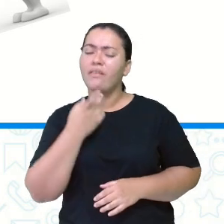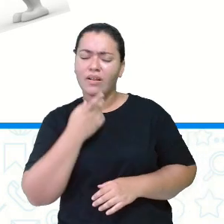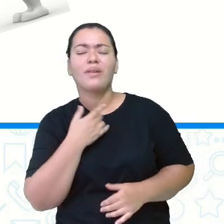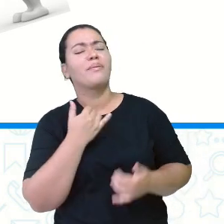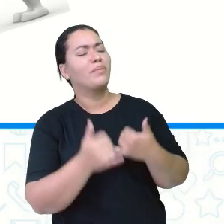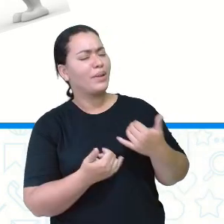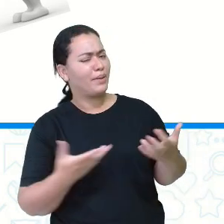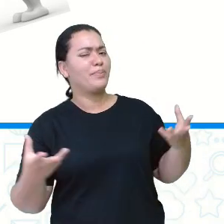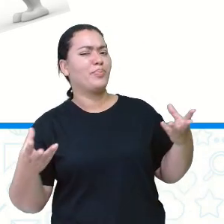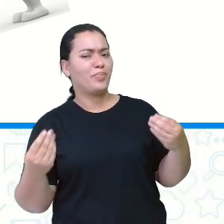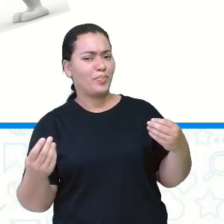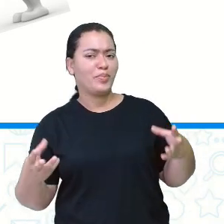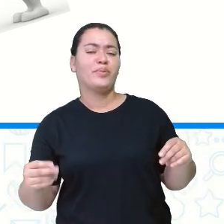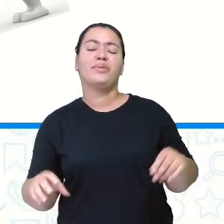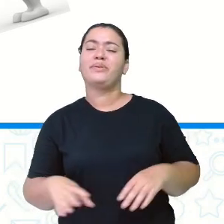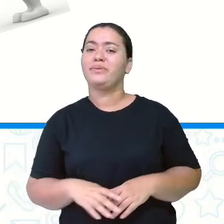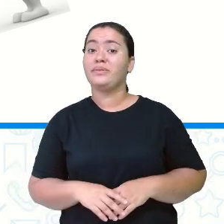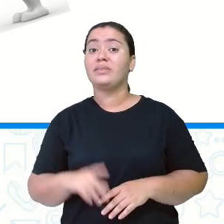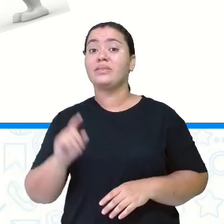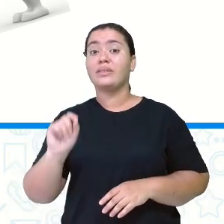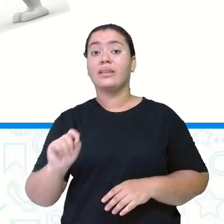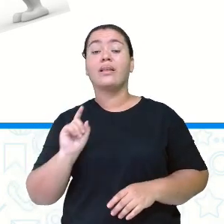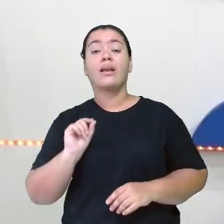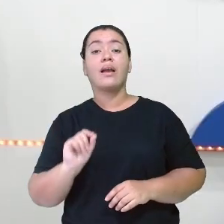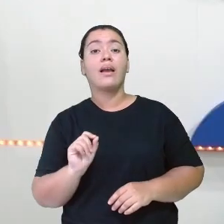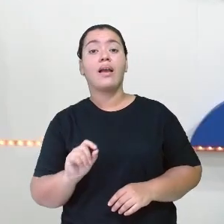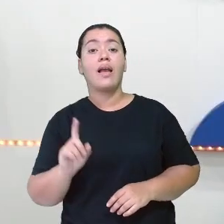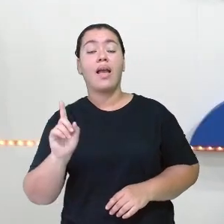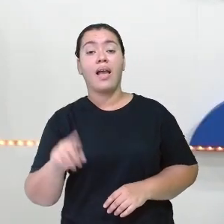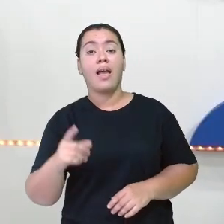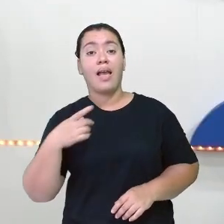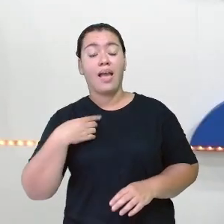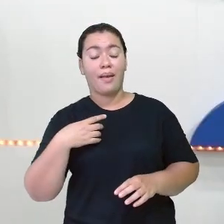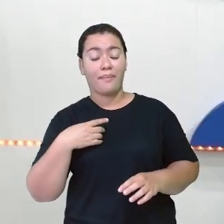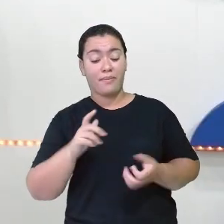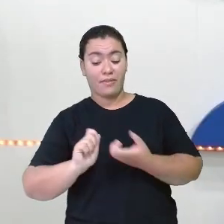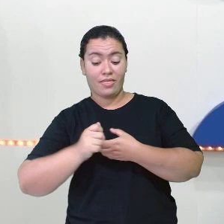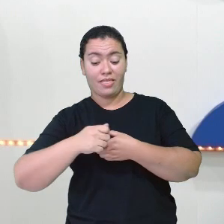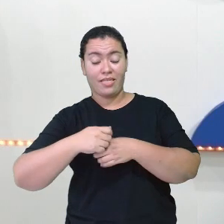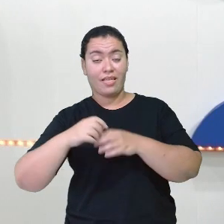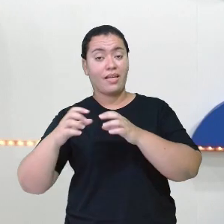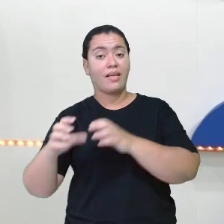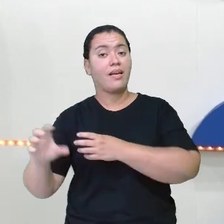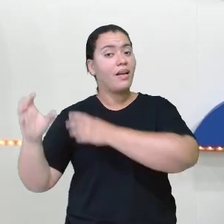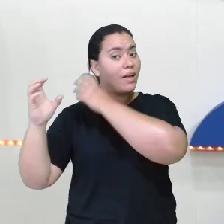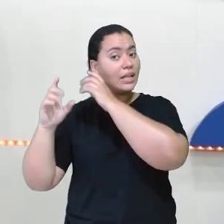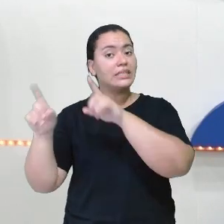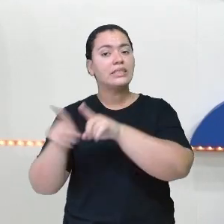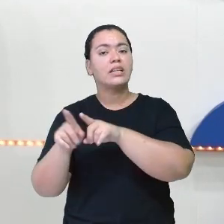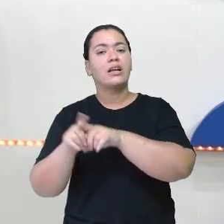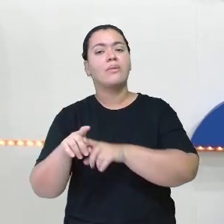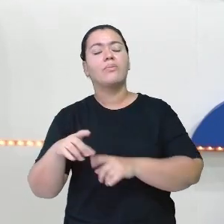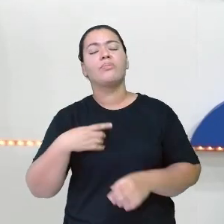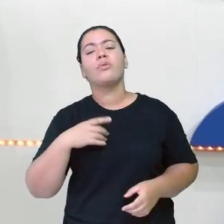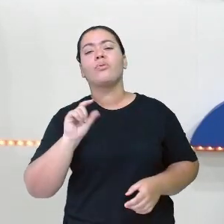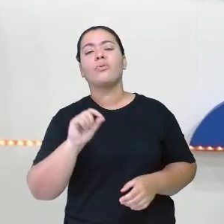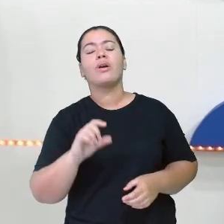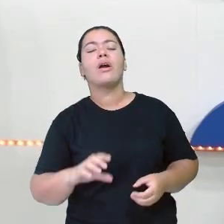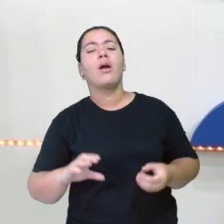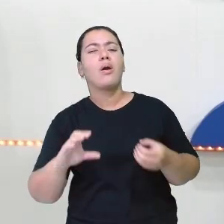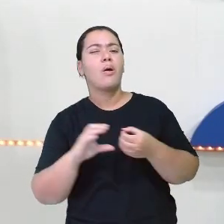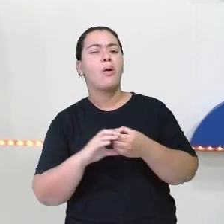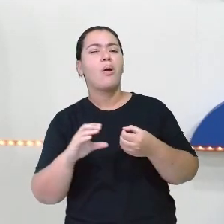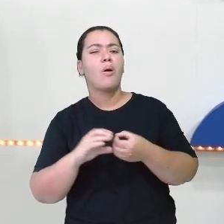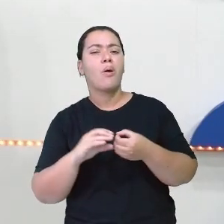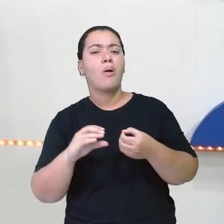Brinquei muito, professora Mauricel. Inclusive, além da latinha, a gente utilizava aquele copinho, não é, de café. Não sei se a